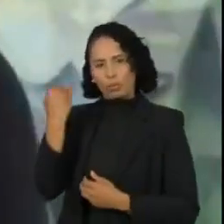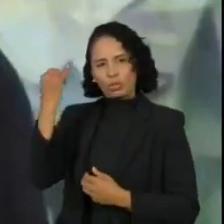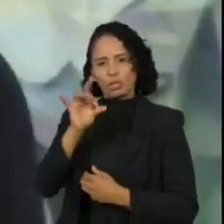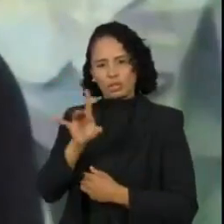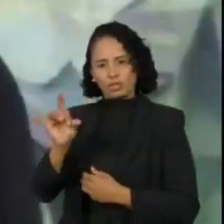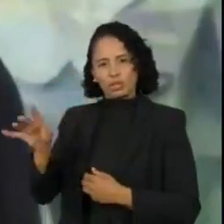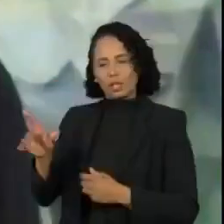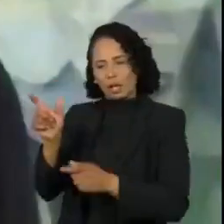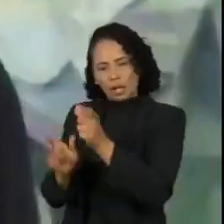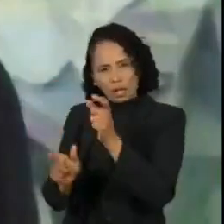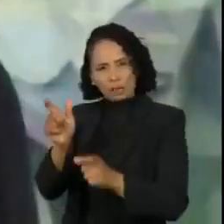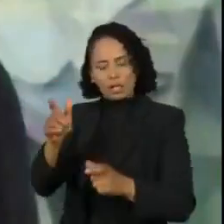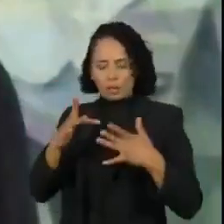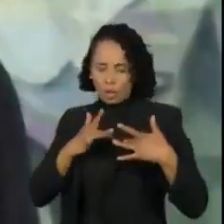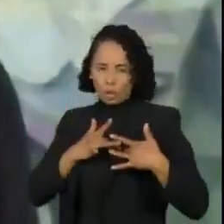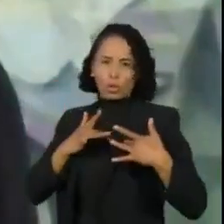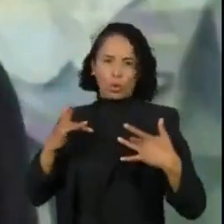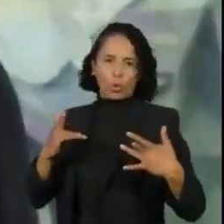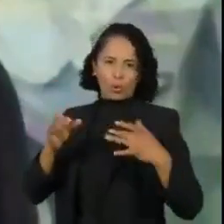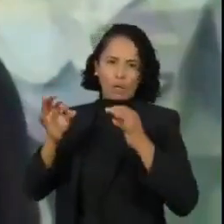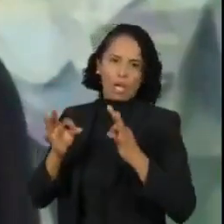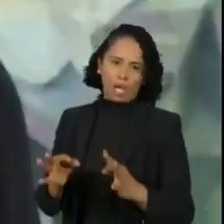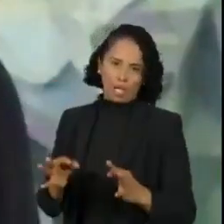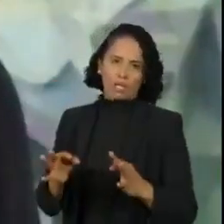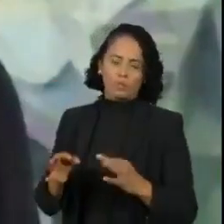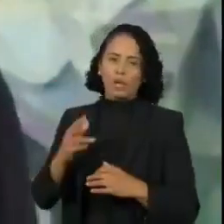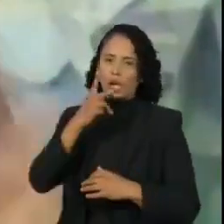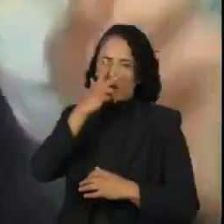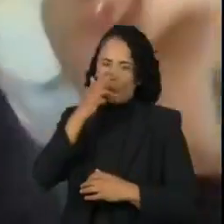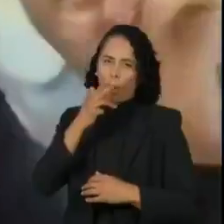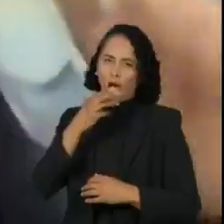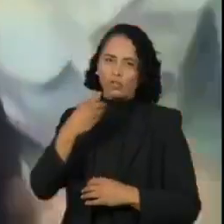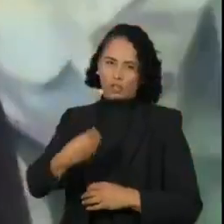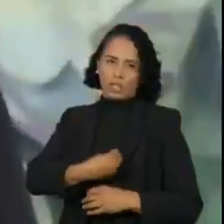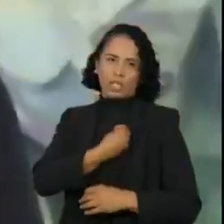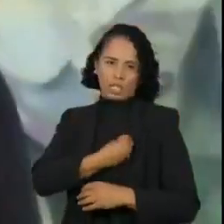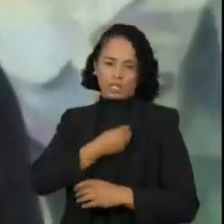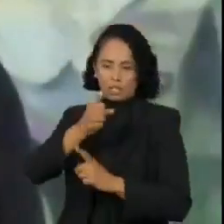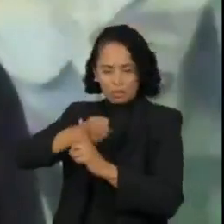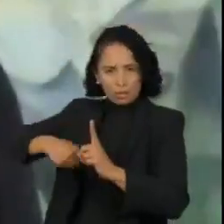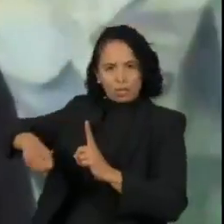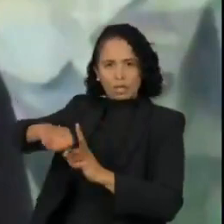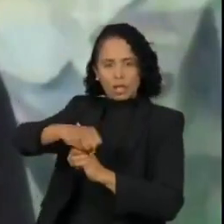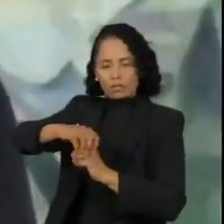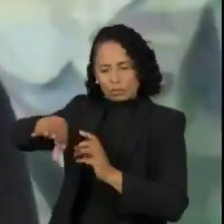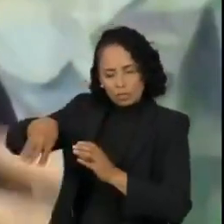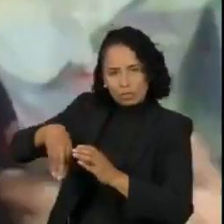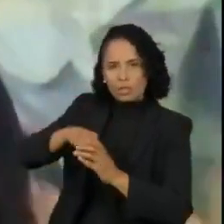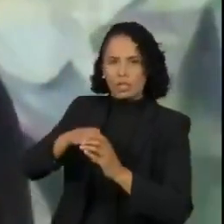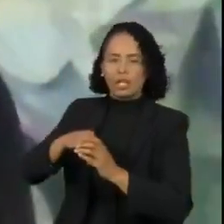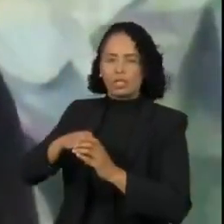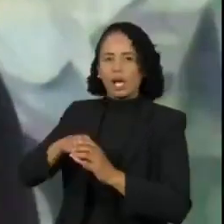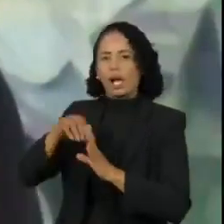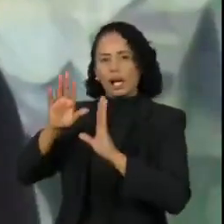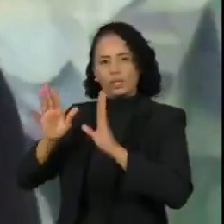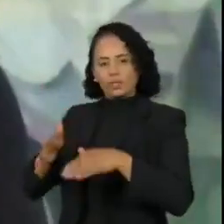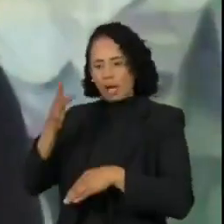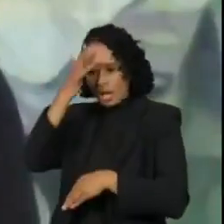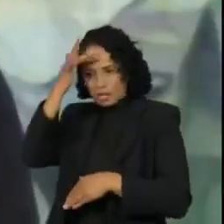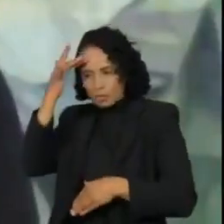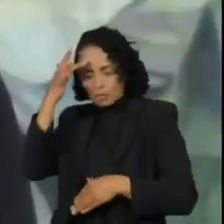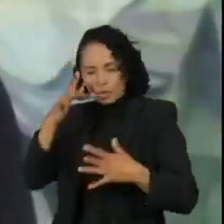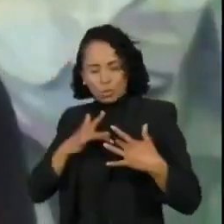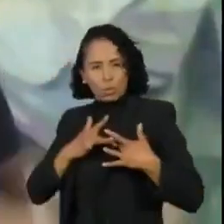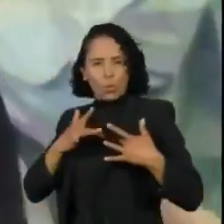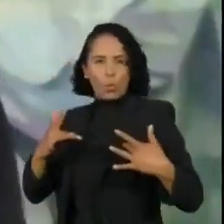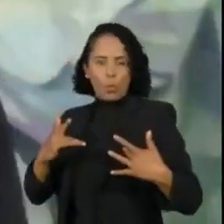cada um faça a sua parte. E eu acho que o mercado para isso existe, o mercado social, o mercado do bem, por assim dizer,